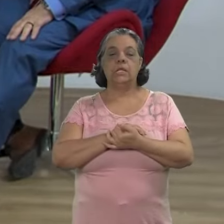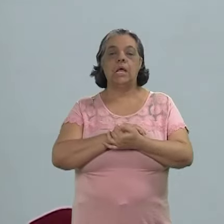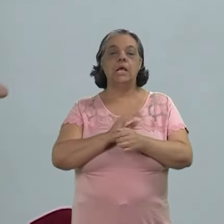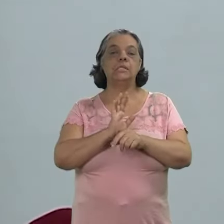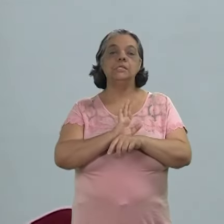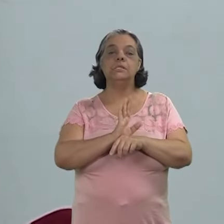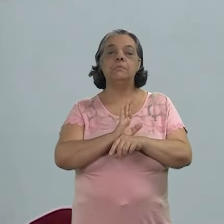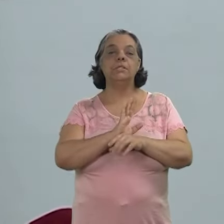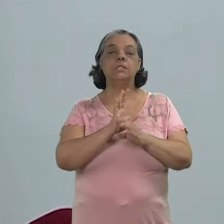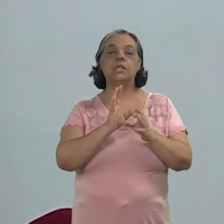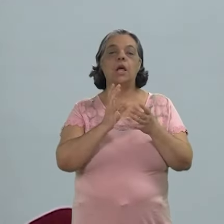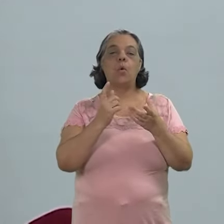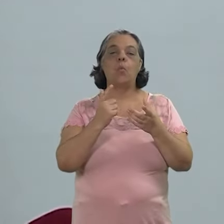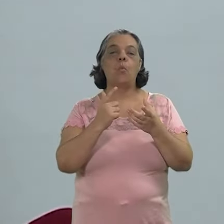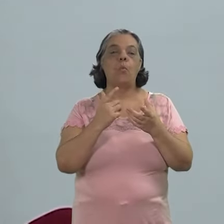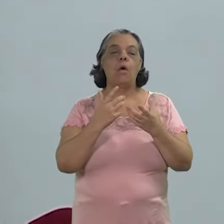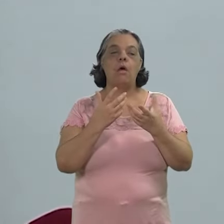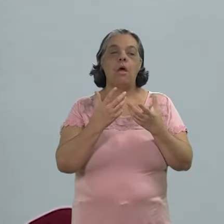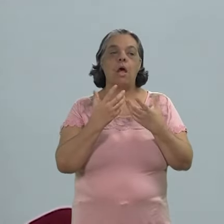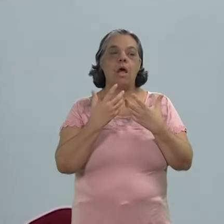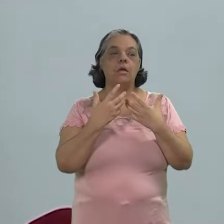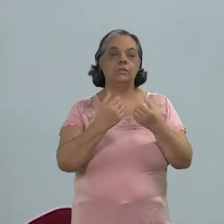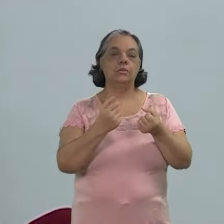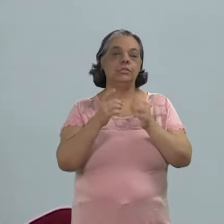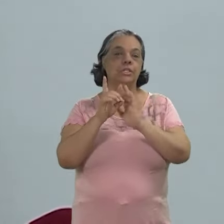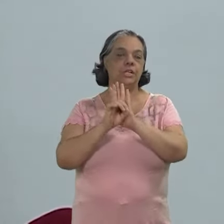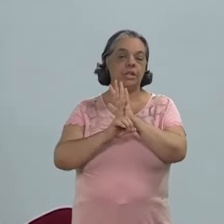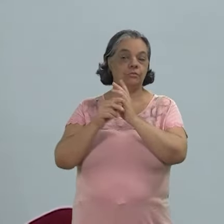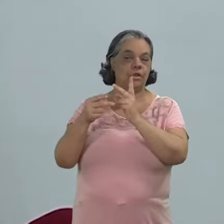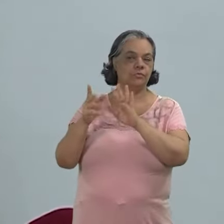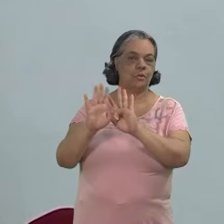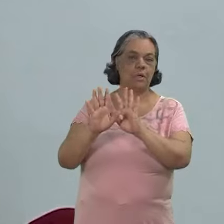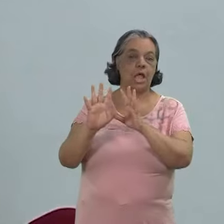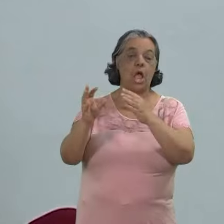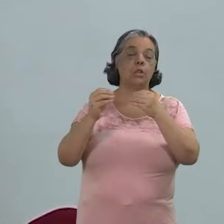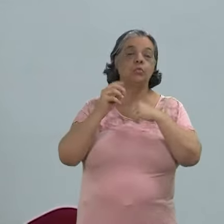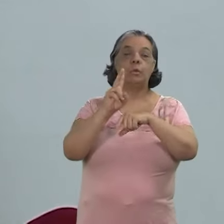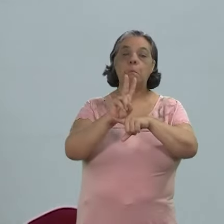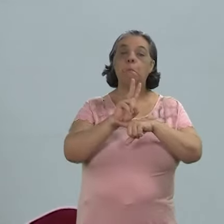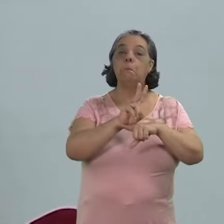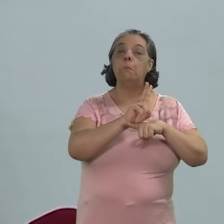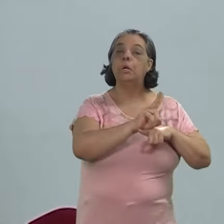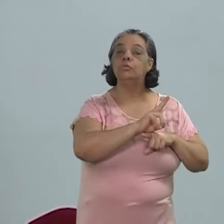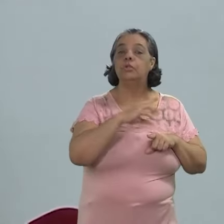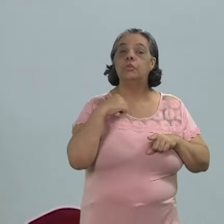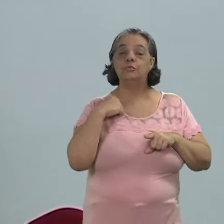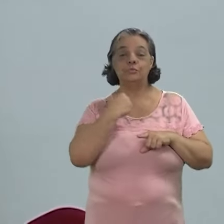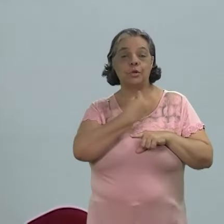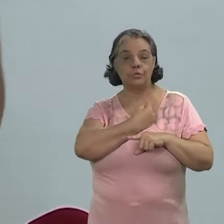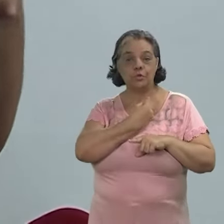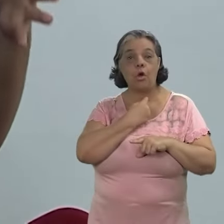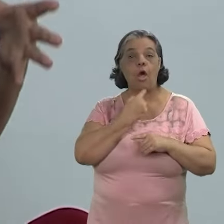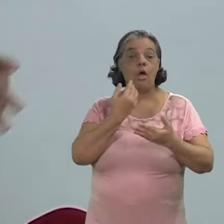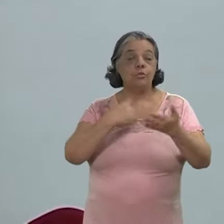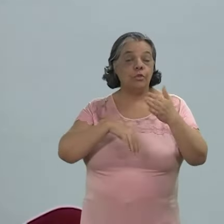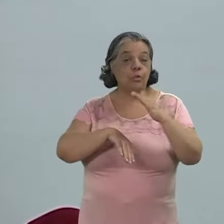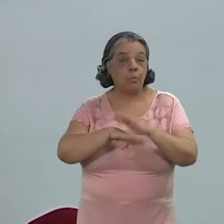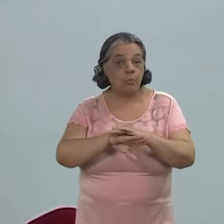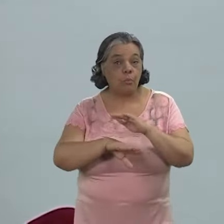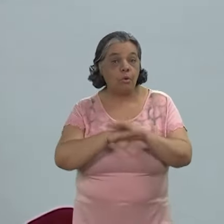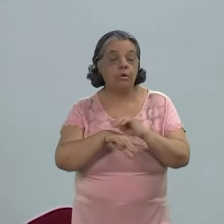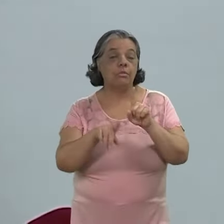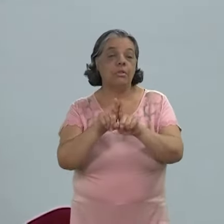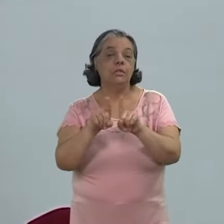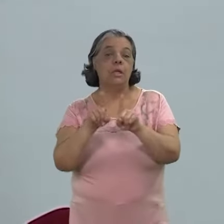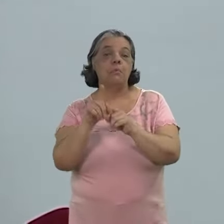a Cinemateca não adquire os direitos das obras, tá, gente? É tudo emprestado para a gente e a gente arquiva